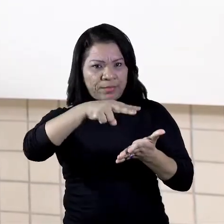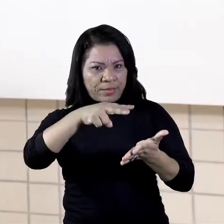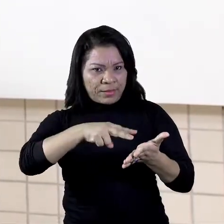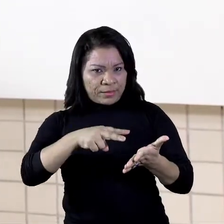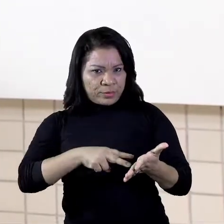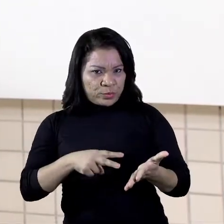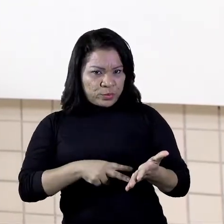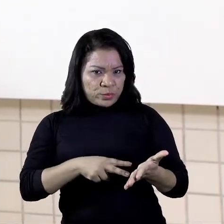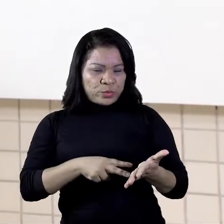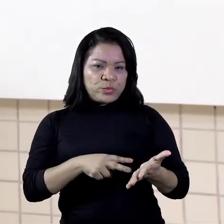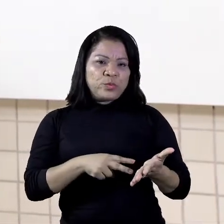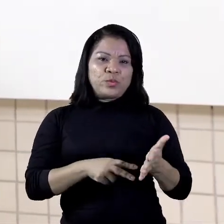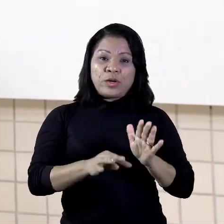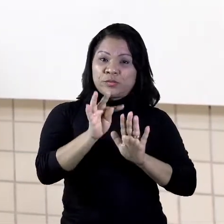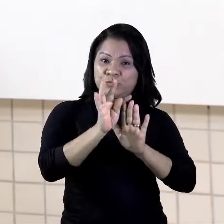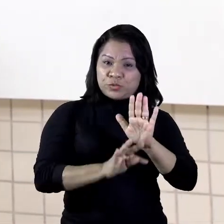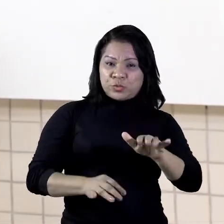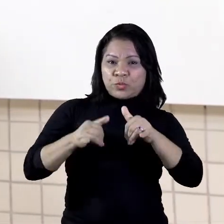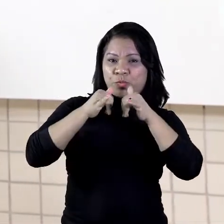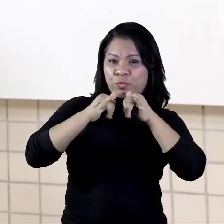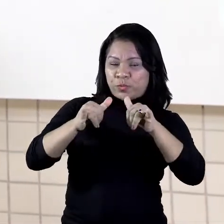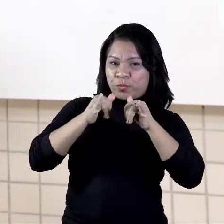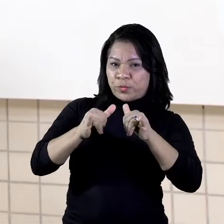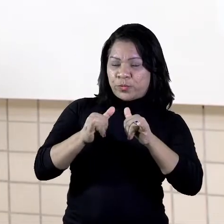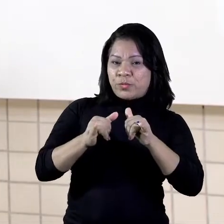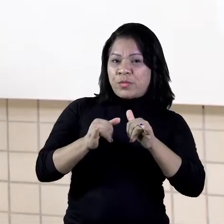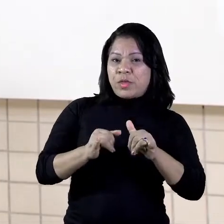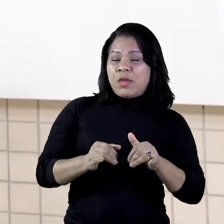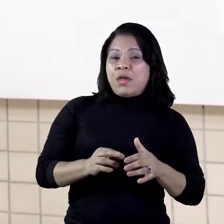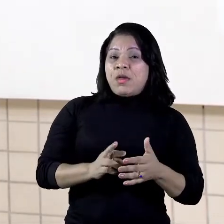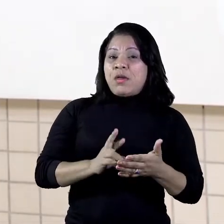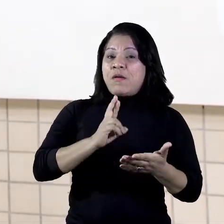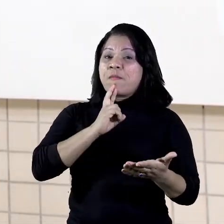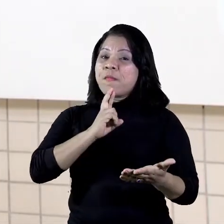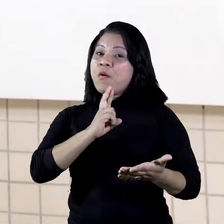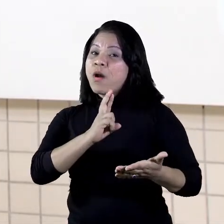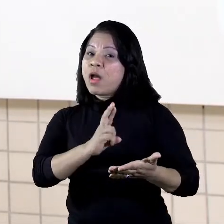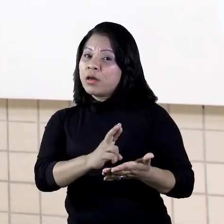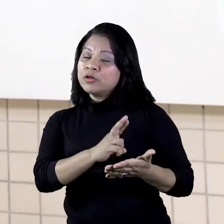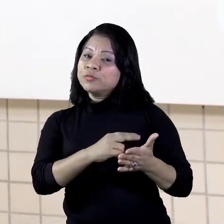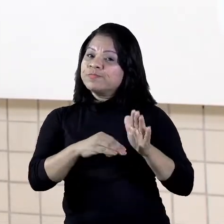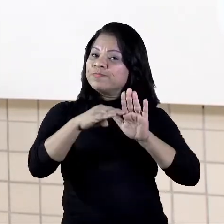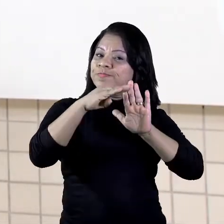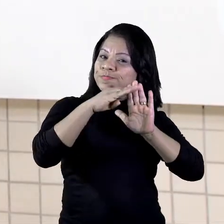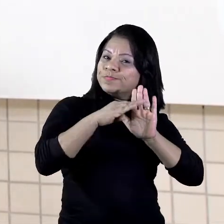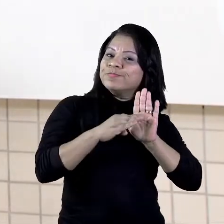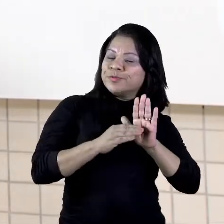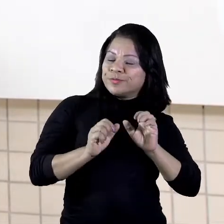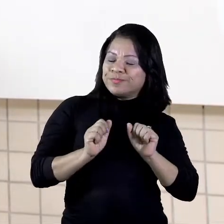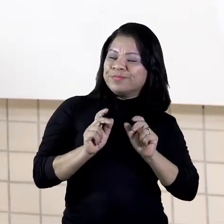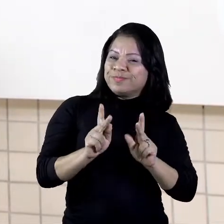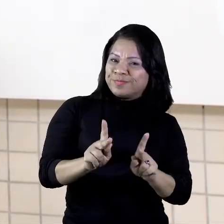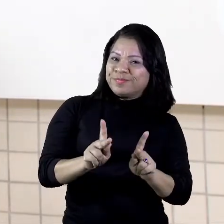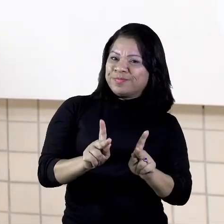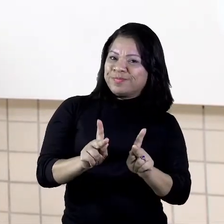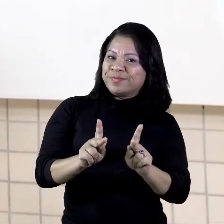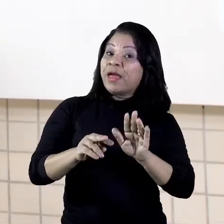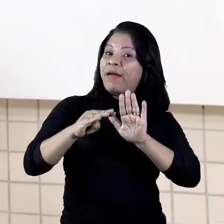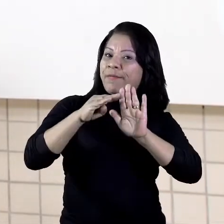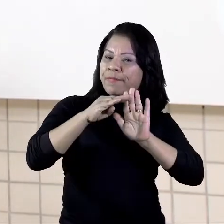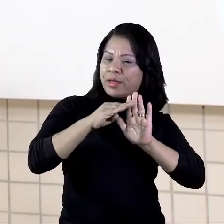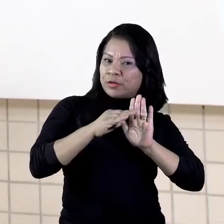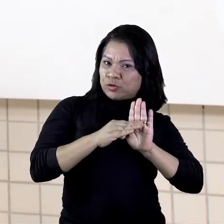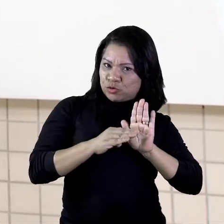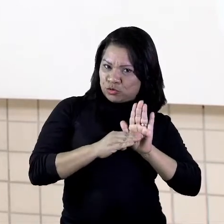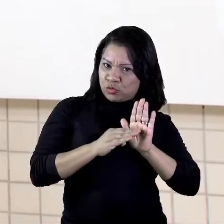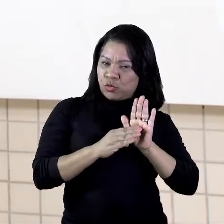informativo e vamos responder algumas questões também, certo? Questões essas que vão estar